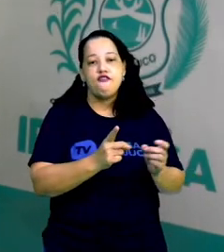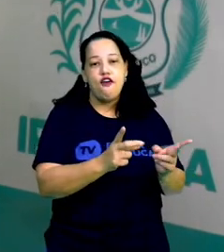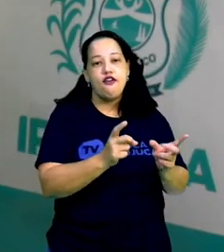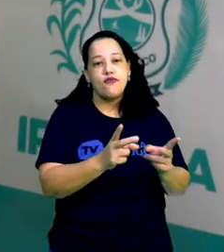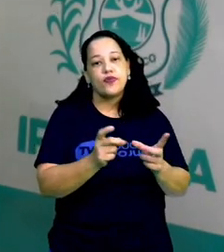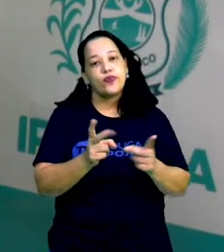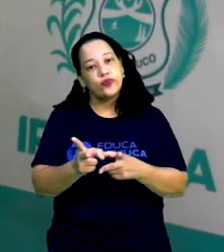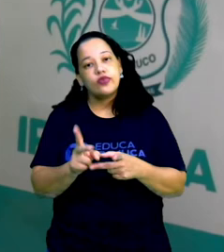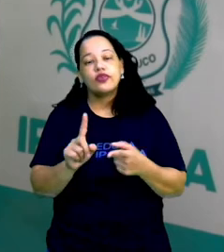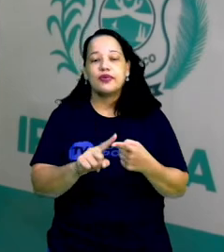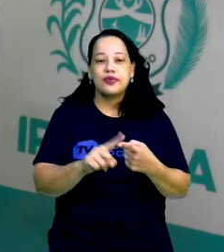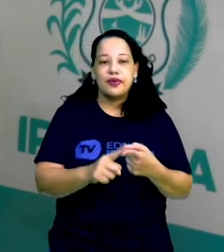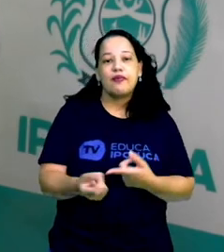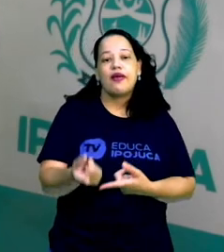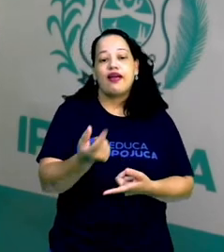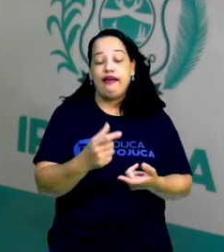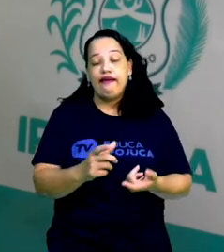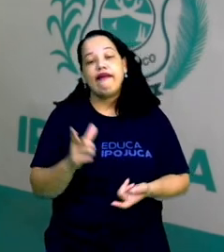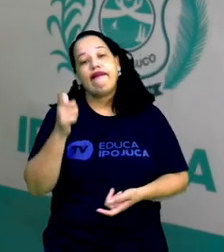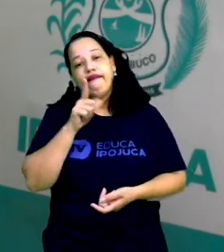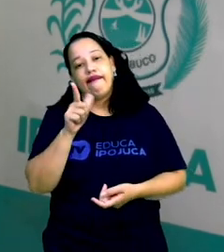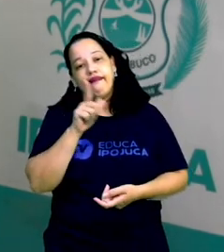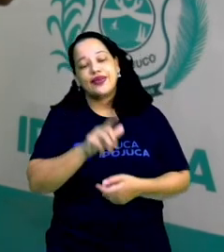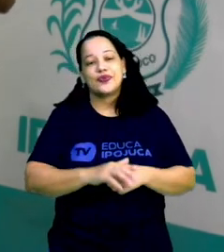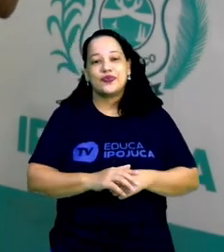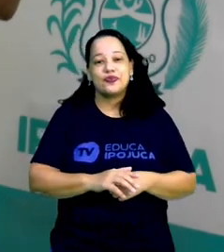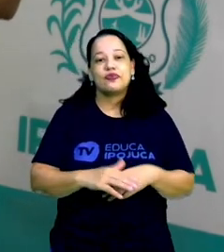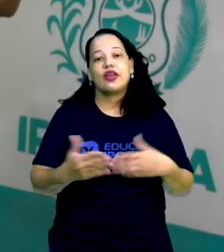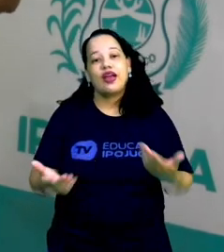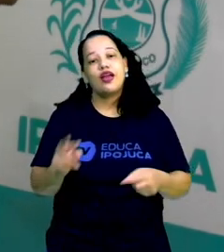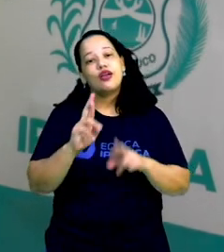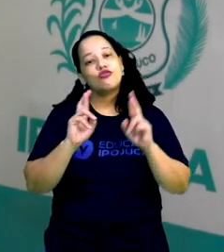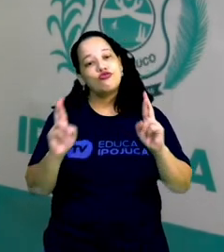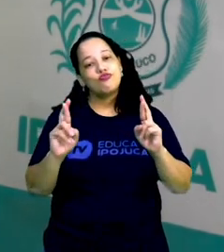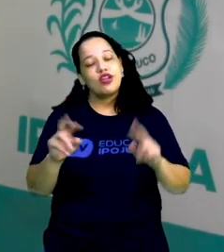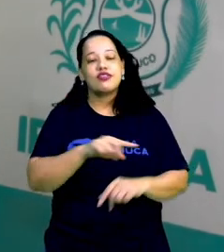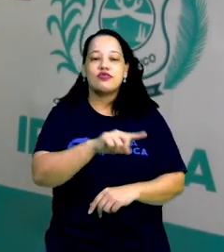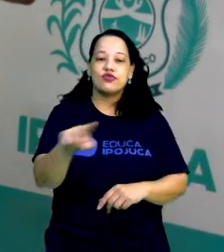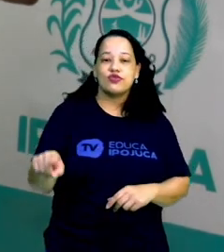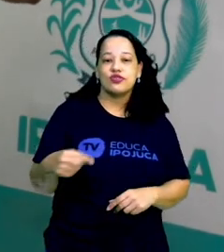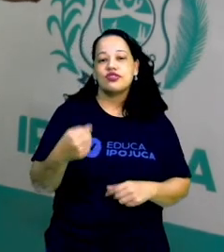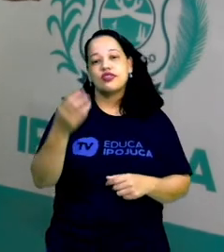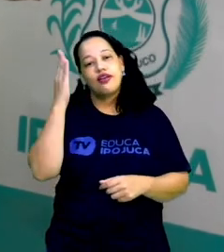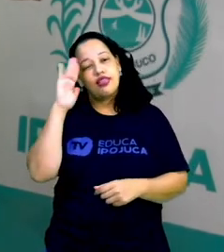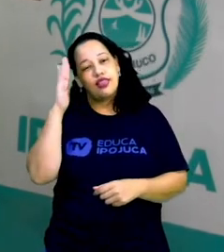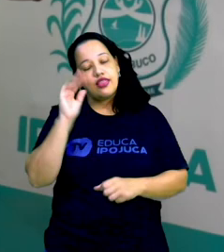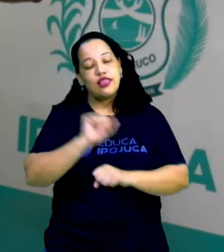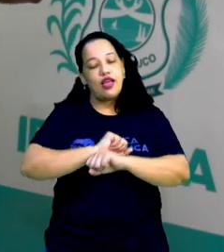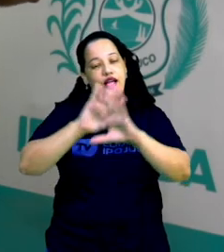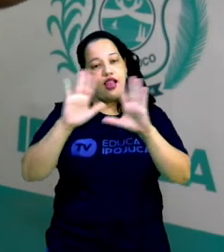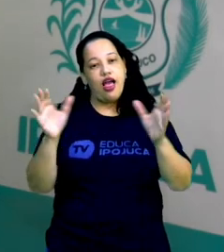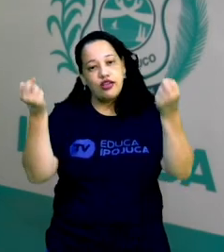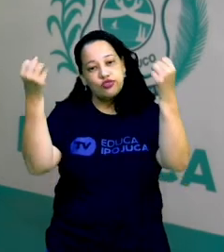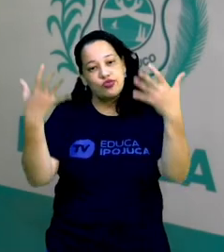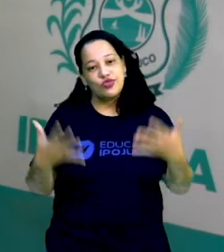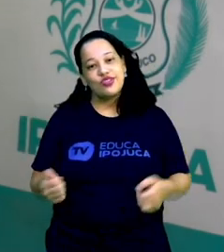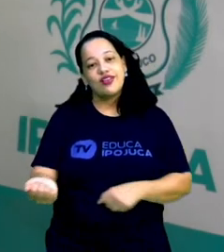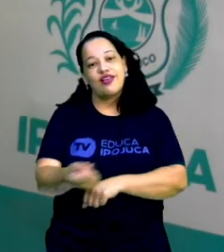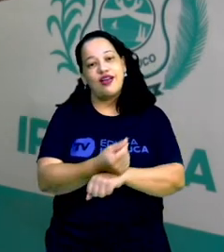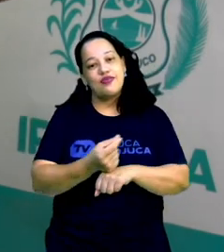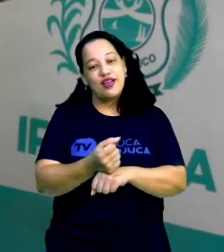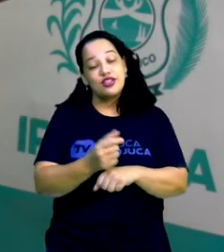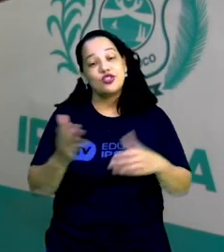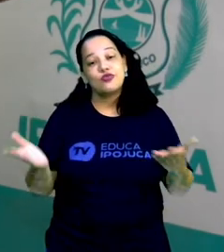a gente encerra a nossa aula de hoje. E eu espero que vocês tenham entendido tudo o que a gente conversou sobre o capitalismo. E eu